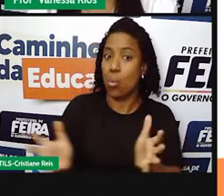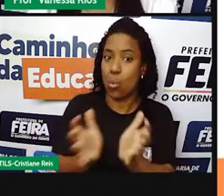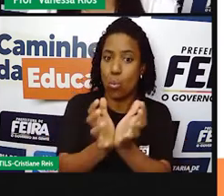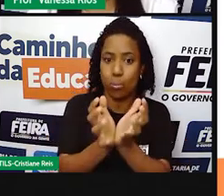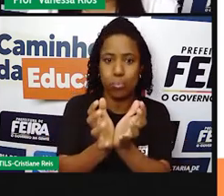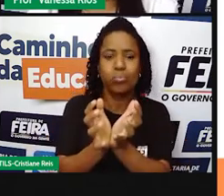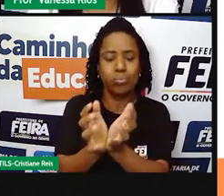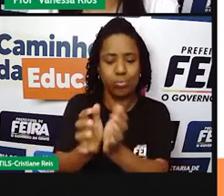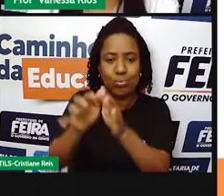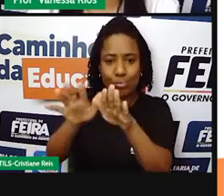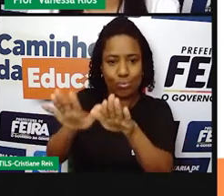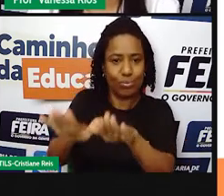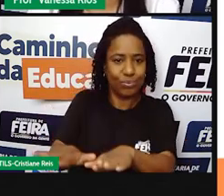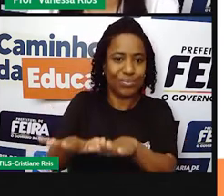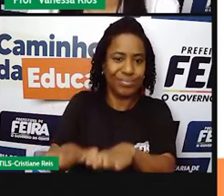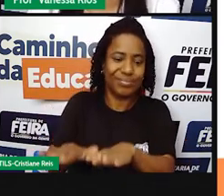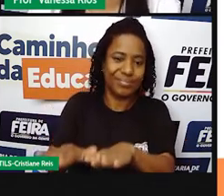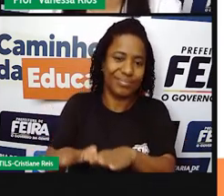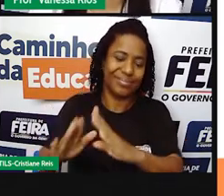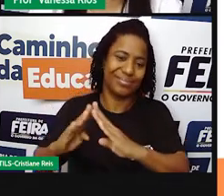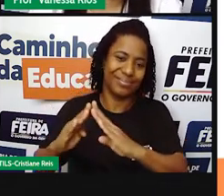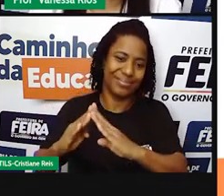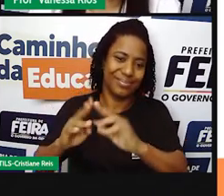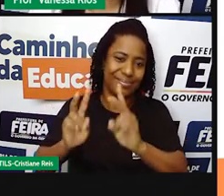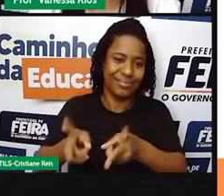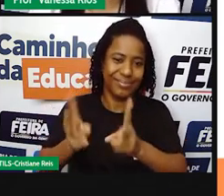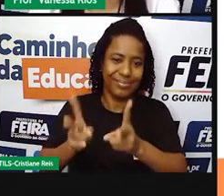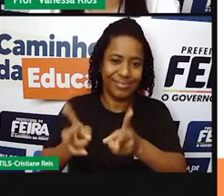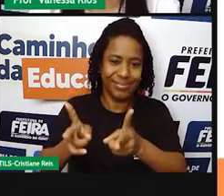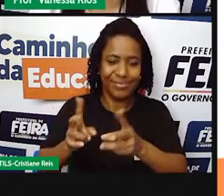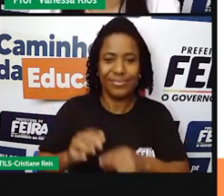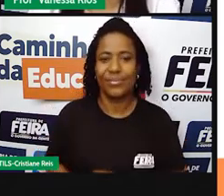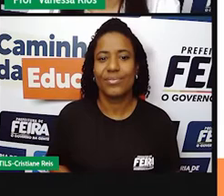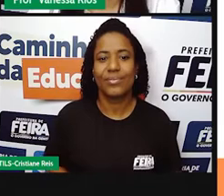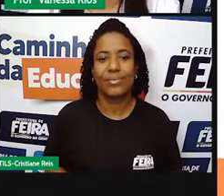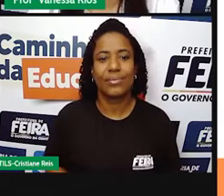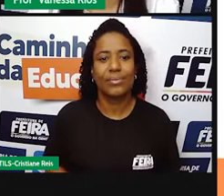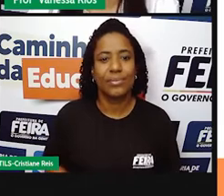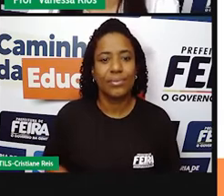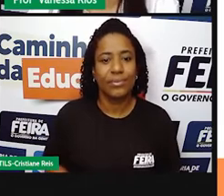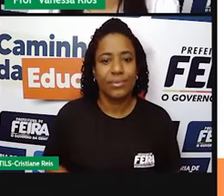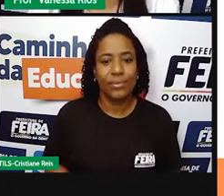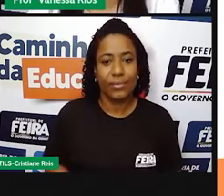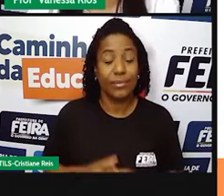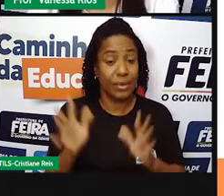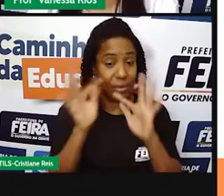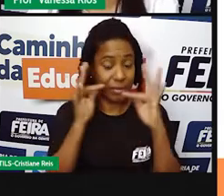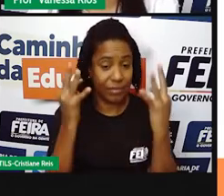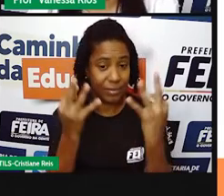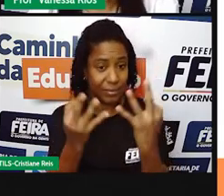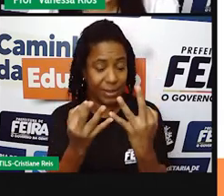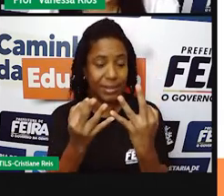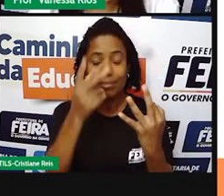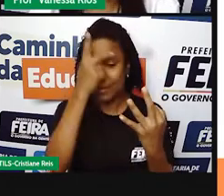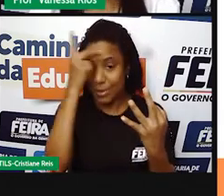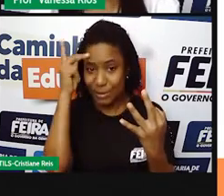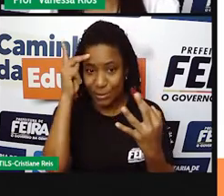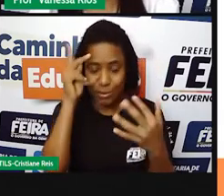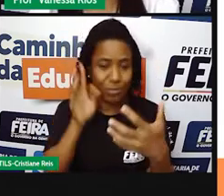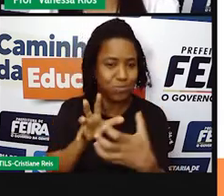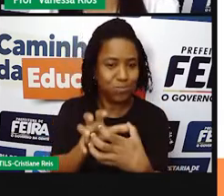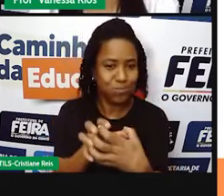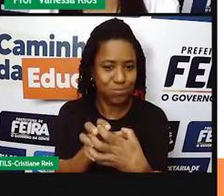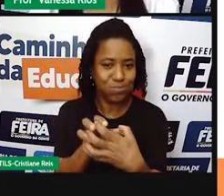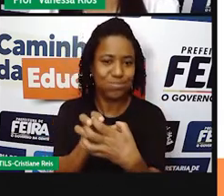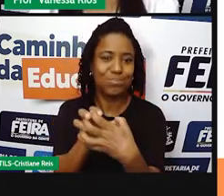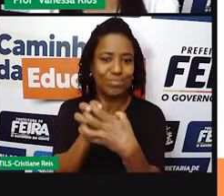determinado lugar e se fixar naquele lugar, as famílias, as pessoas que estavam próximas ali